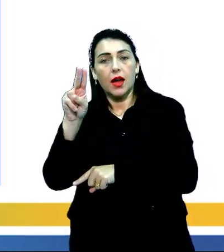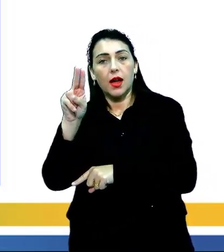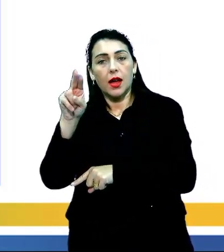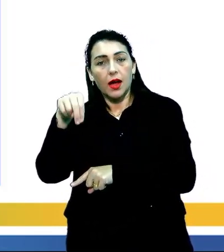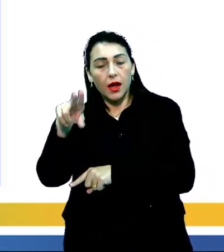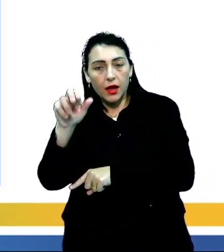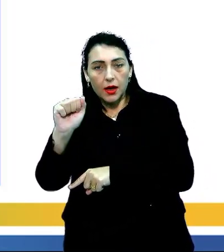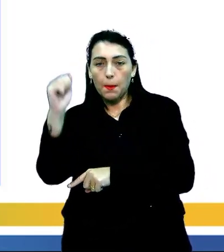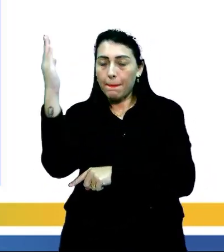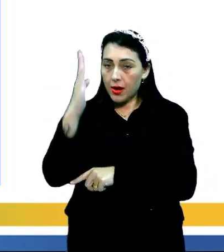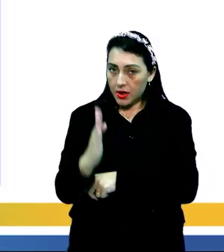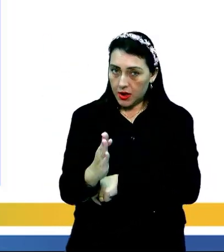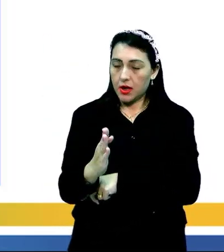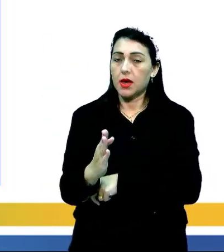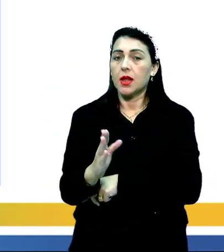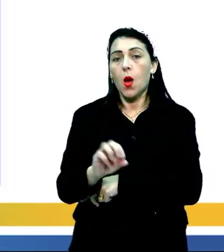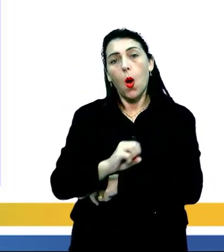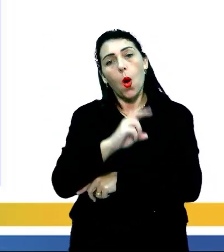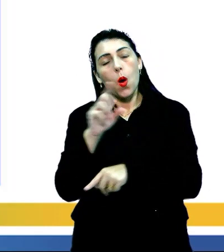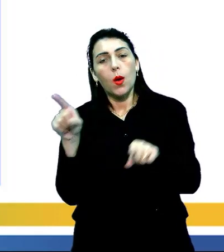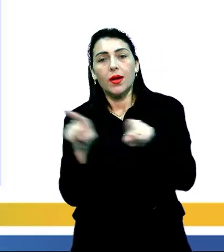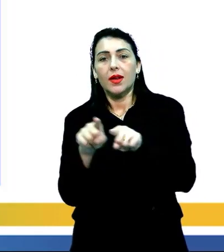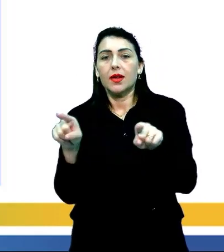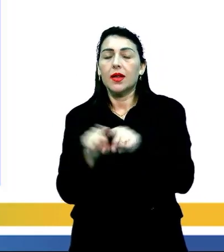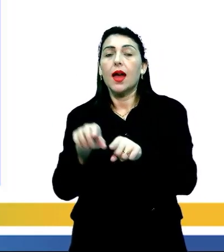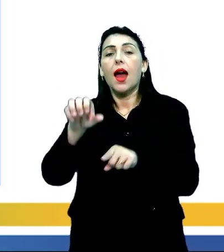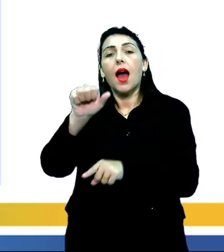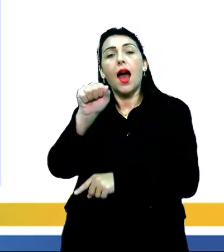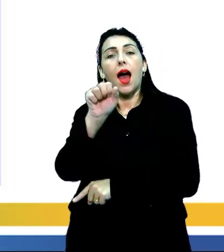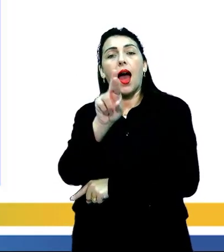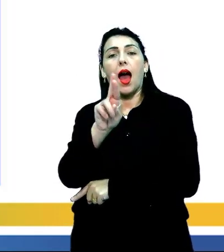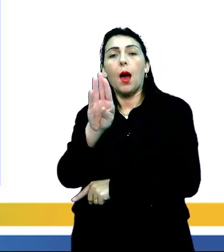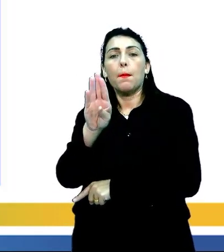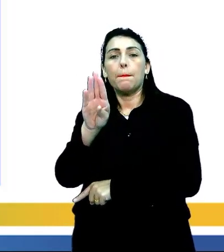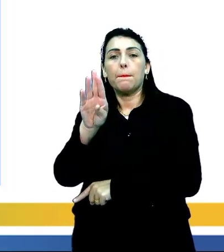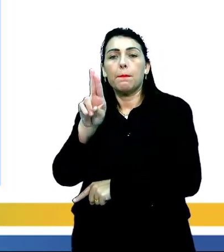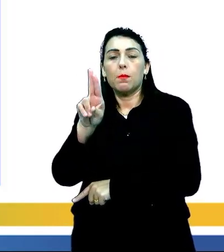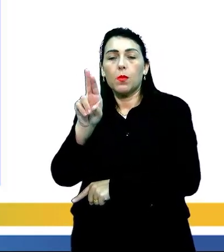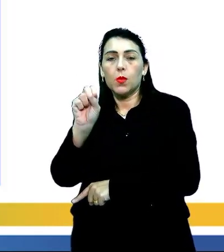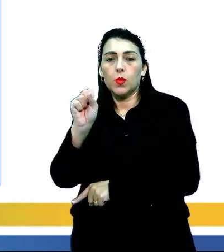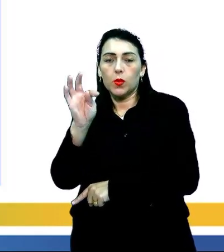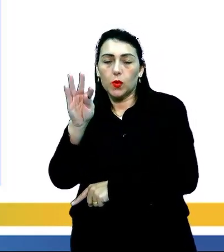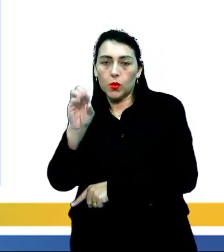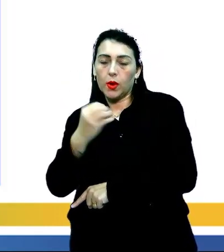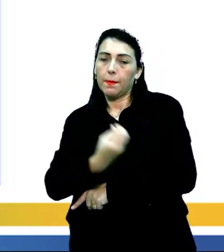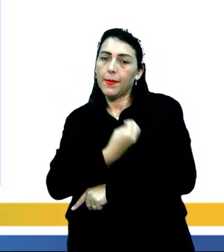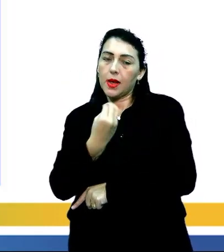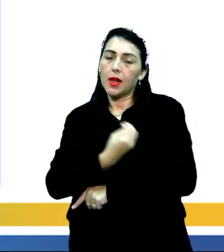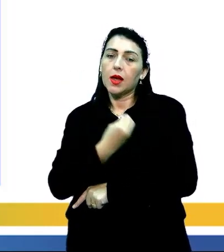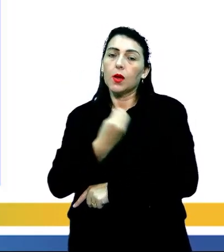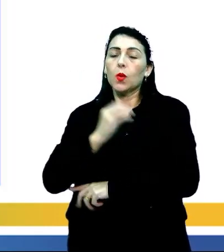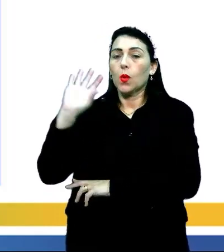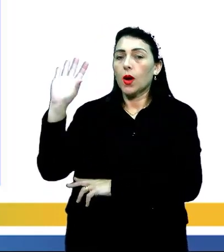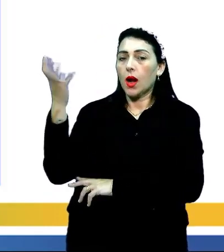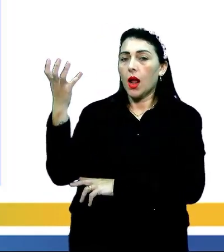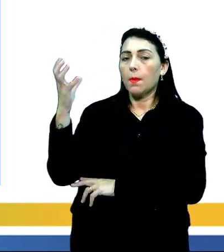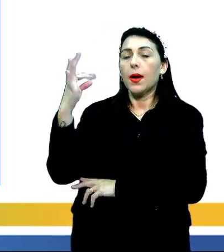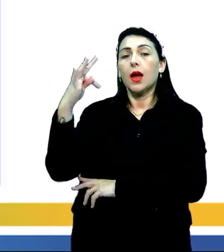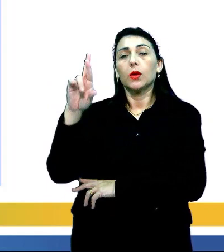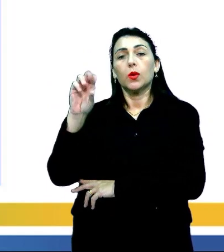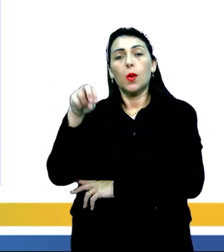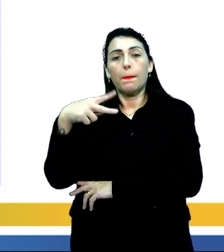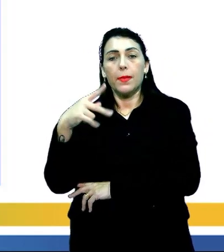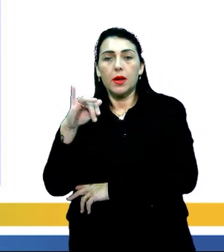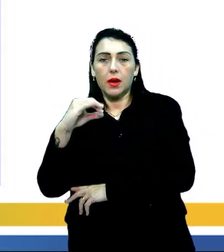árvores espaças, ou também chamadas de arbustos. Aqui nós temos a presença do clima tropical. A gente